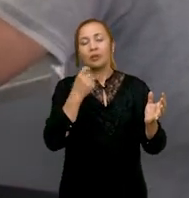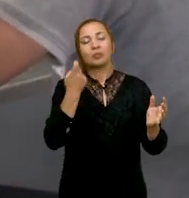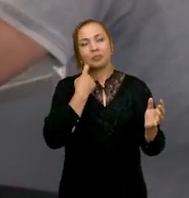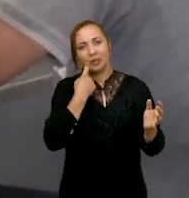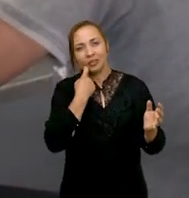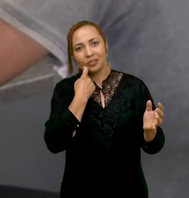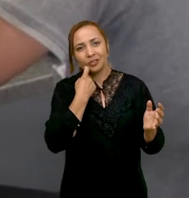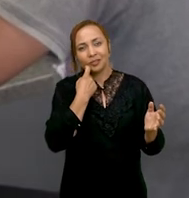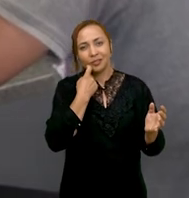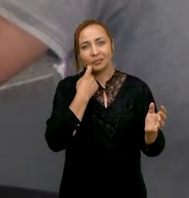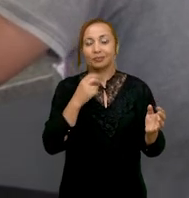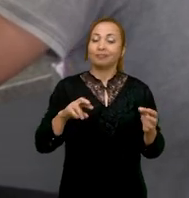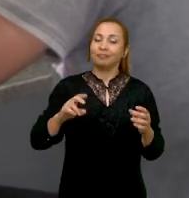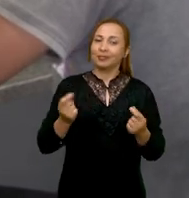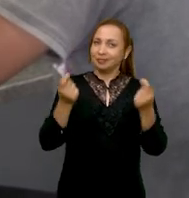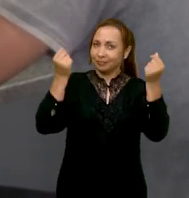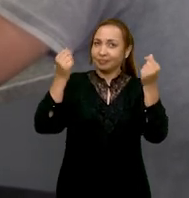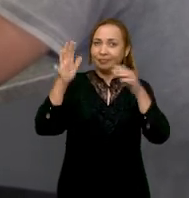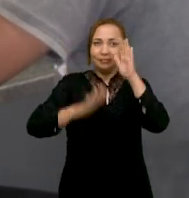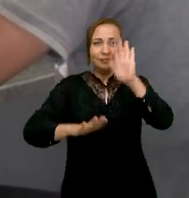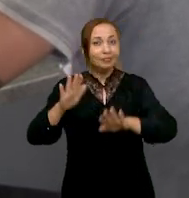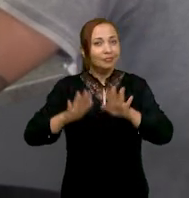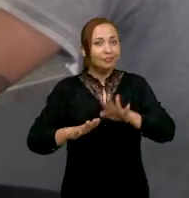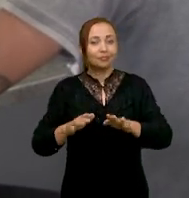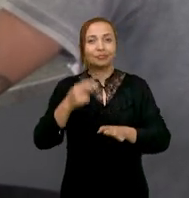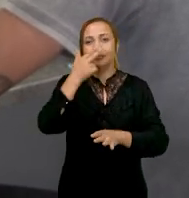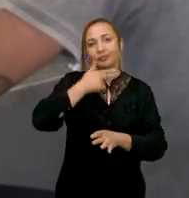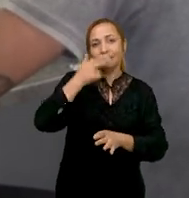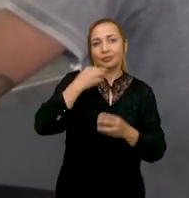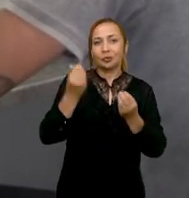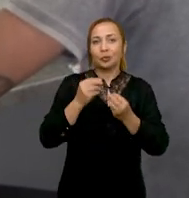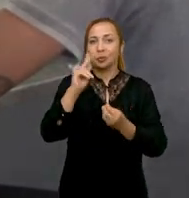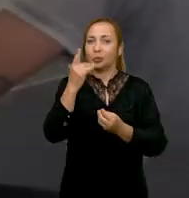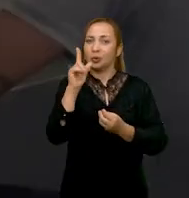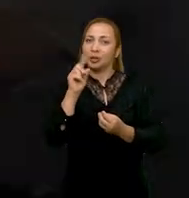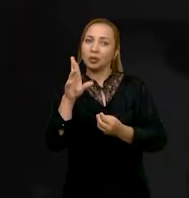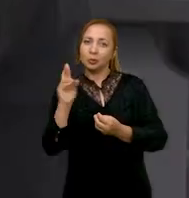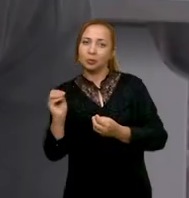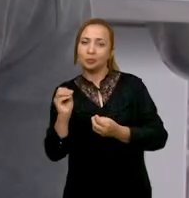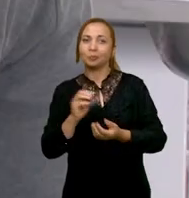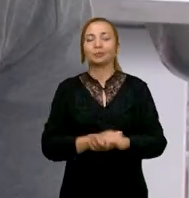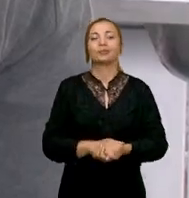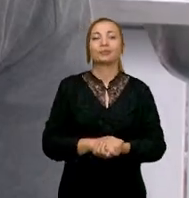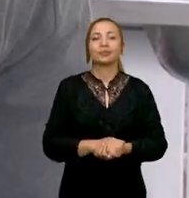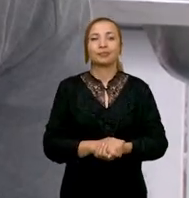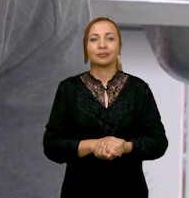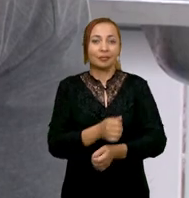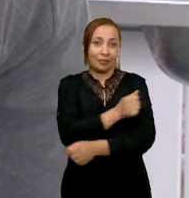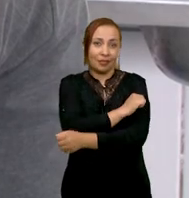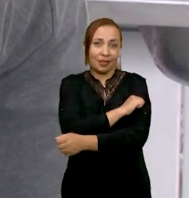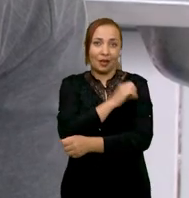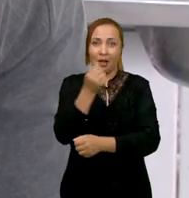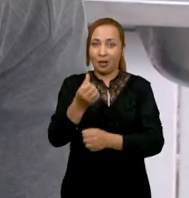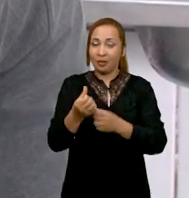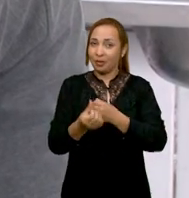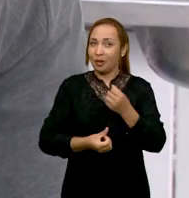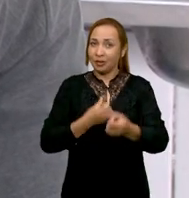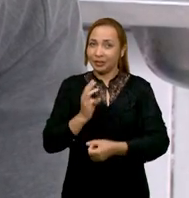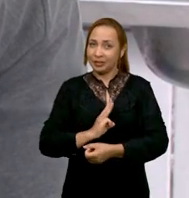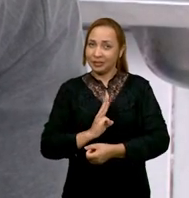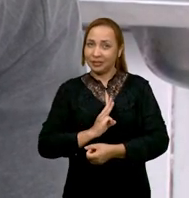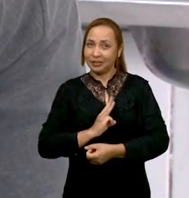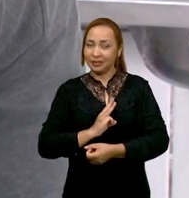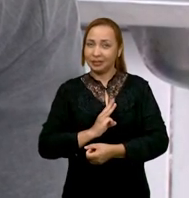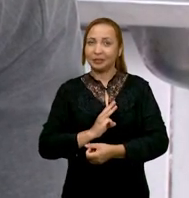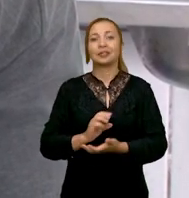peixes, que é rica em determinados nutrientes, por exemplo, como o nitrogênio e o fósforo. Aluna do terceiro semestre e bolsista